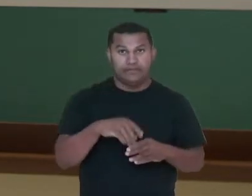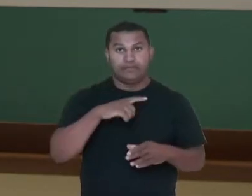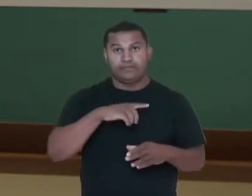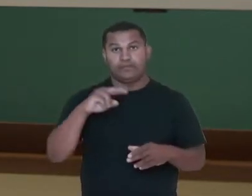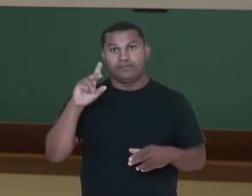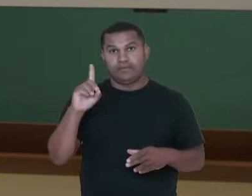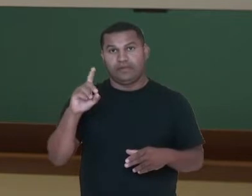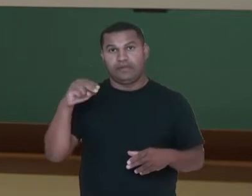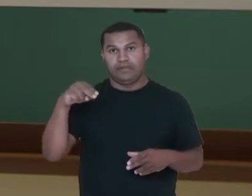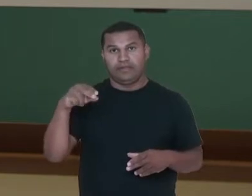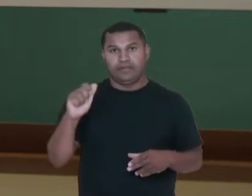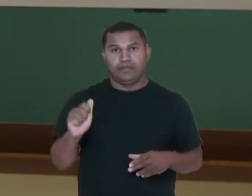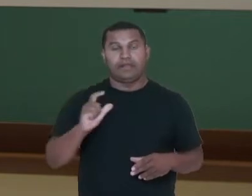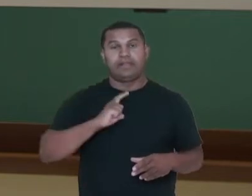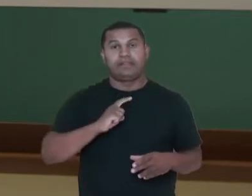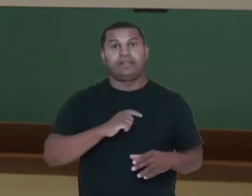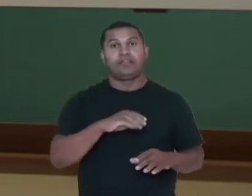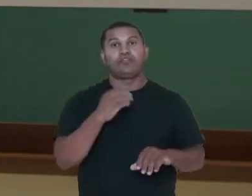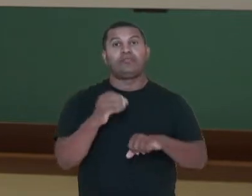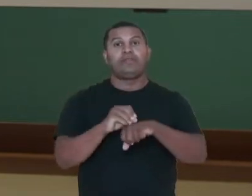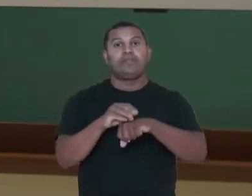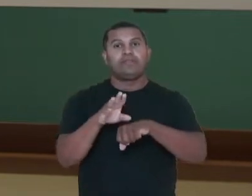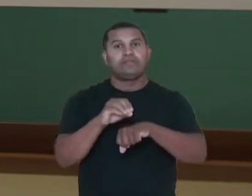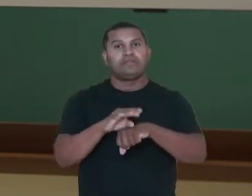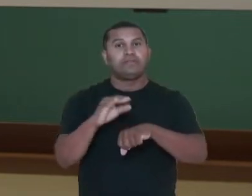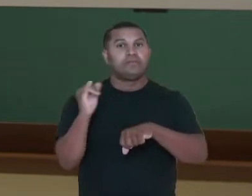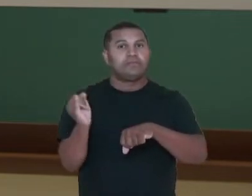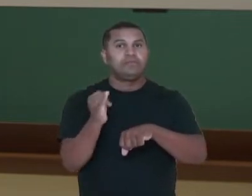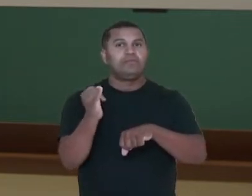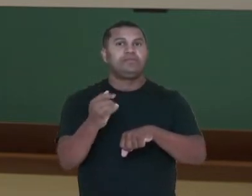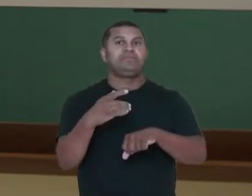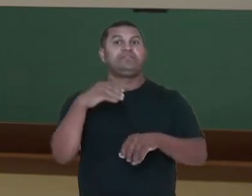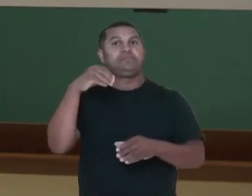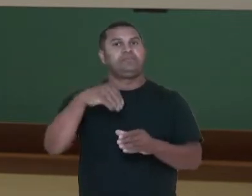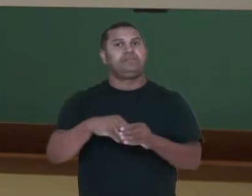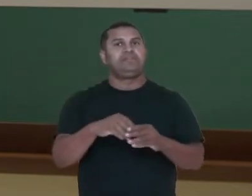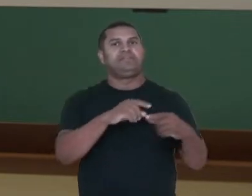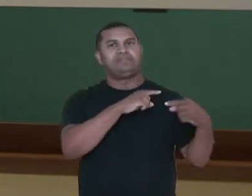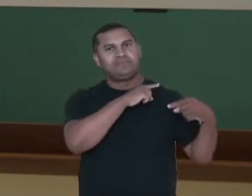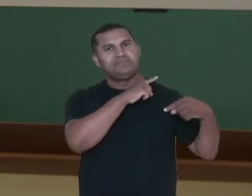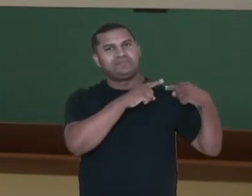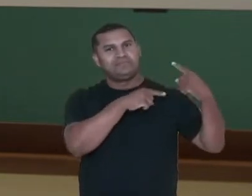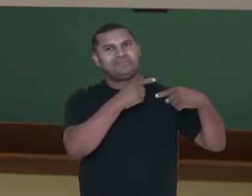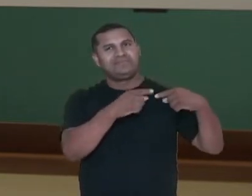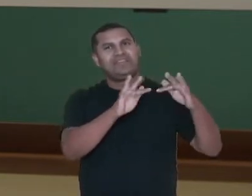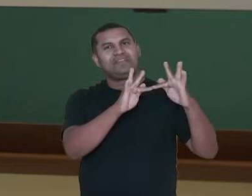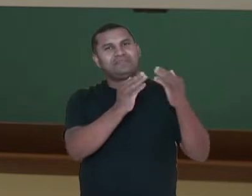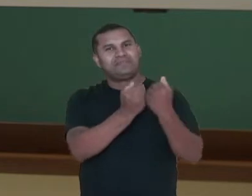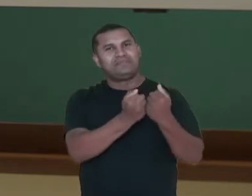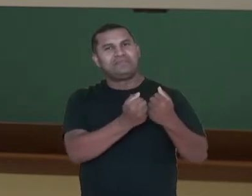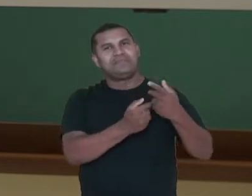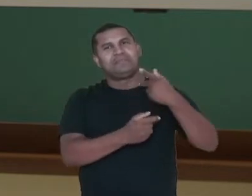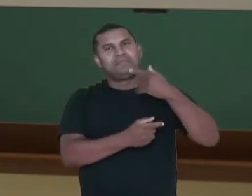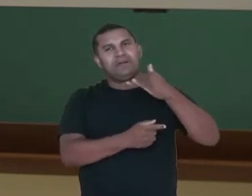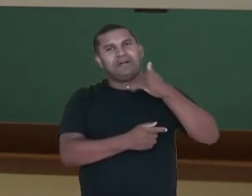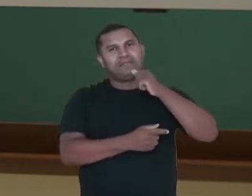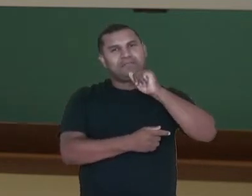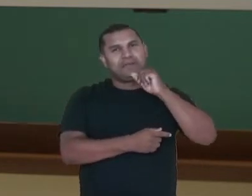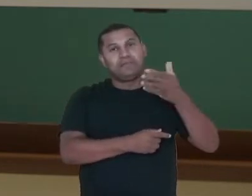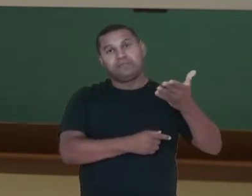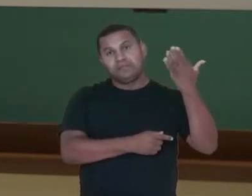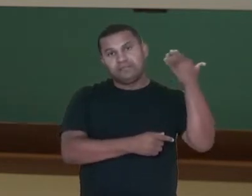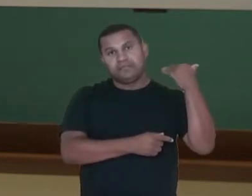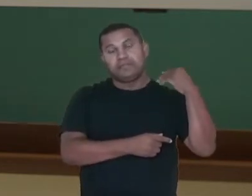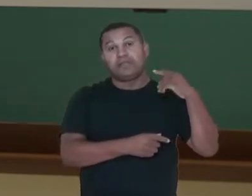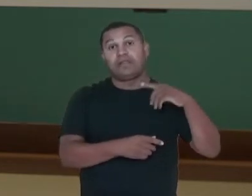carrega toda a informação genética. Nosso código genético ele vem dos nossos pais e o nosso DNA ele vai dizer quem